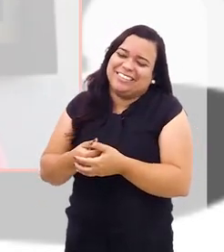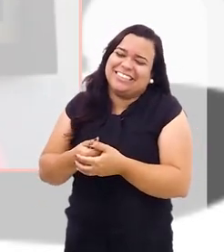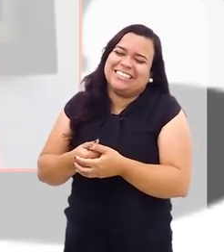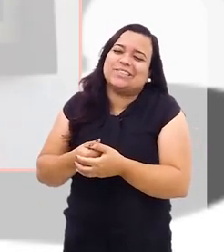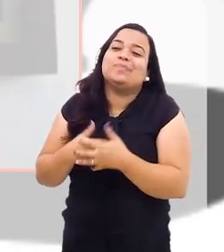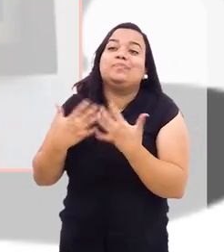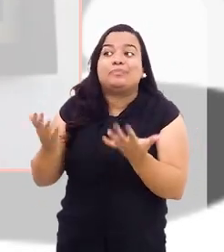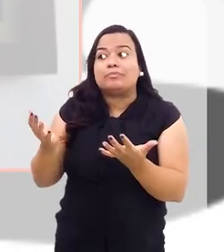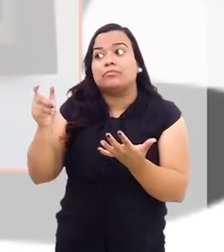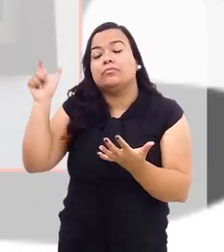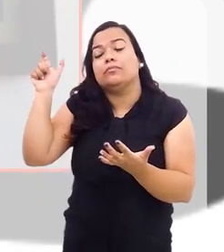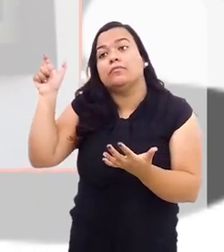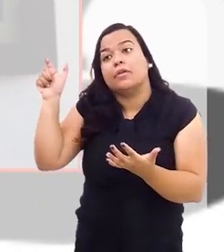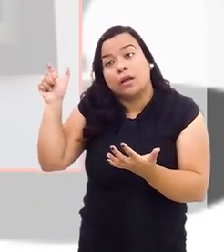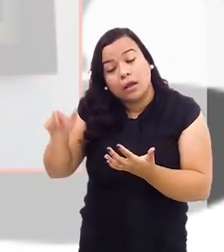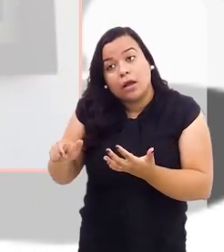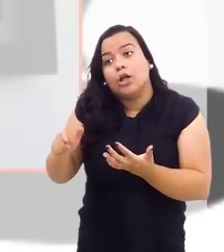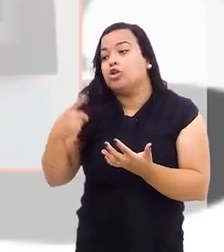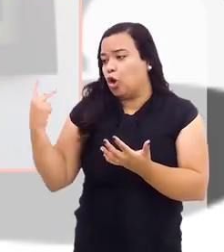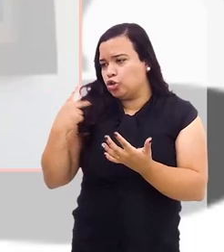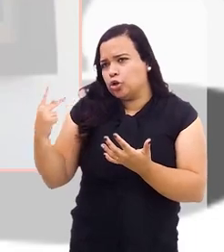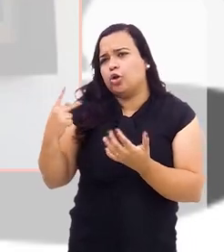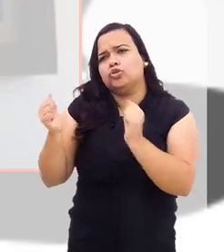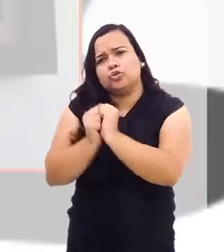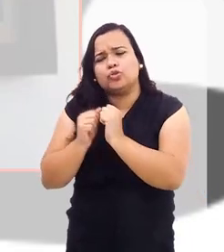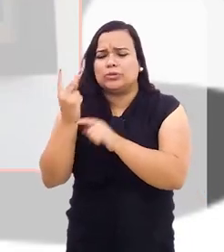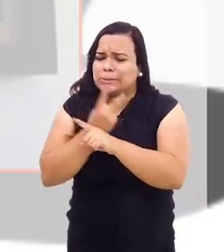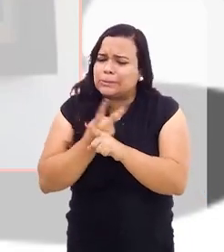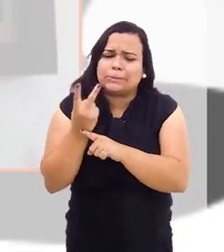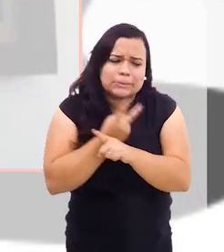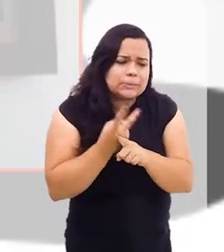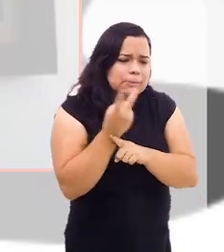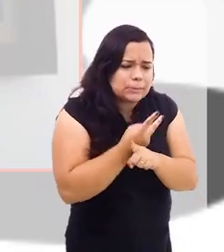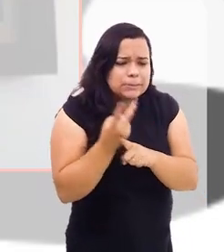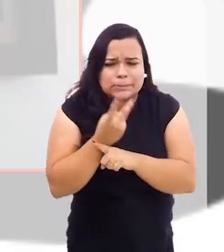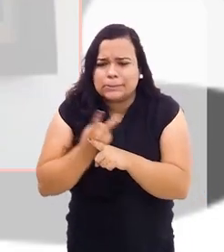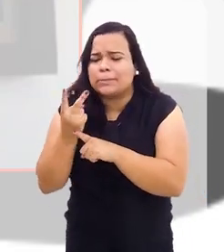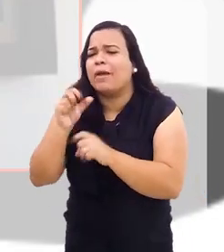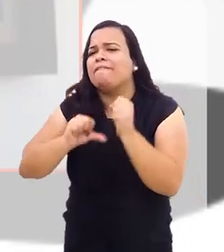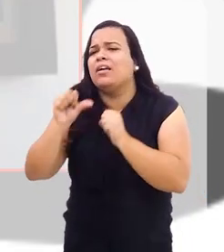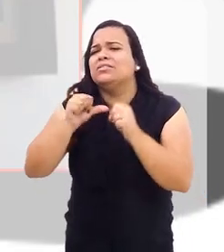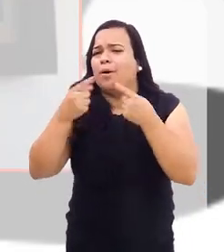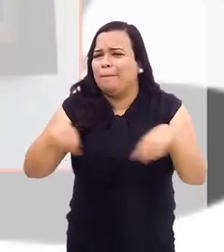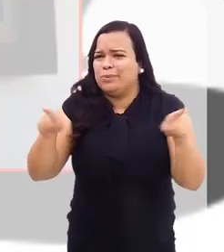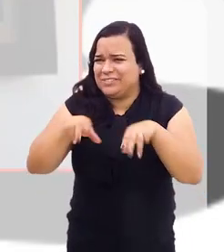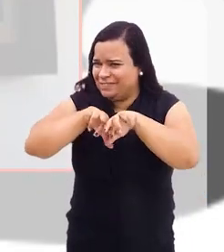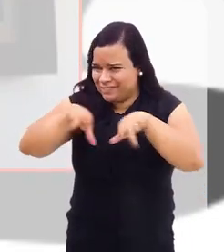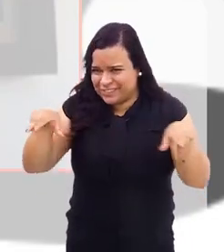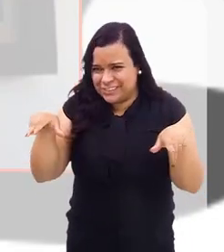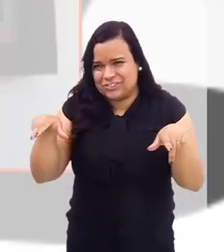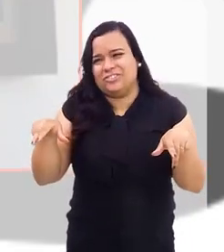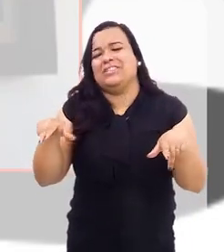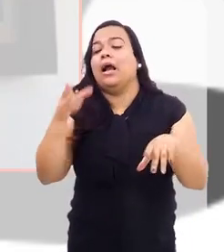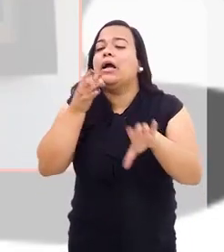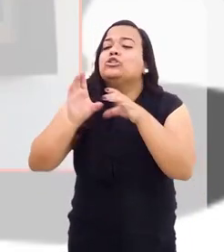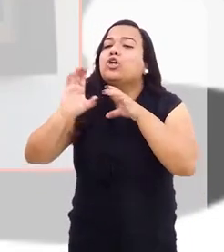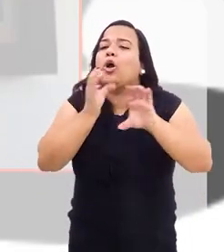a gente passou aí algum tempo buscando interpretações e versões de